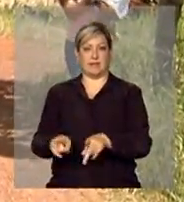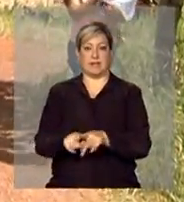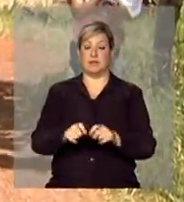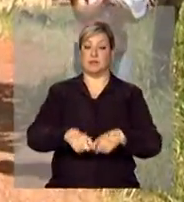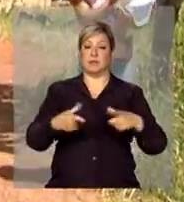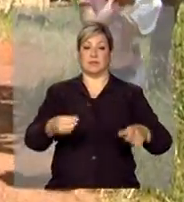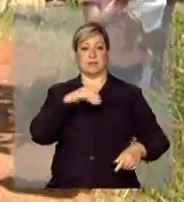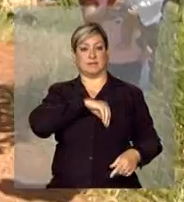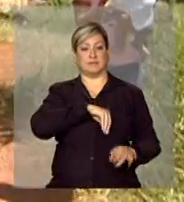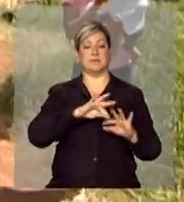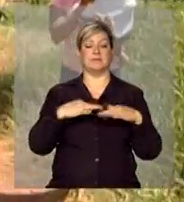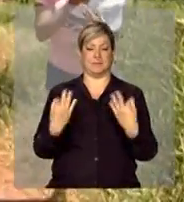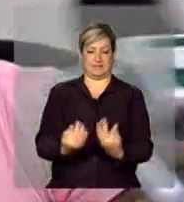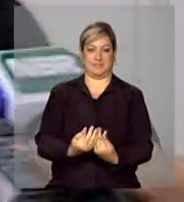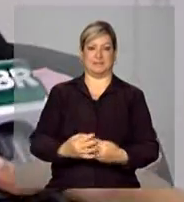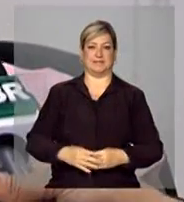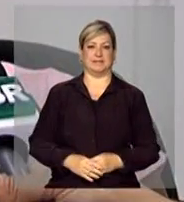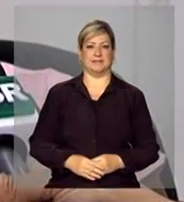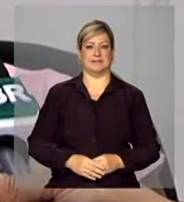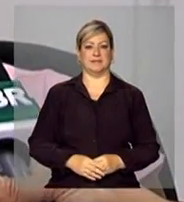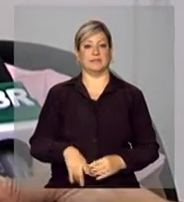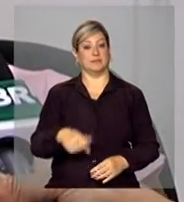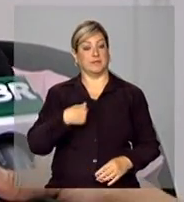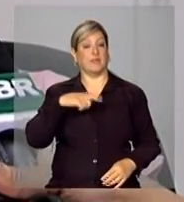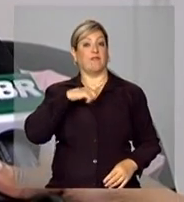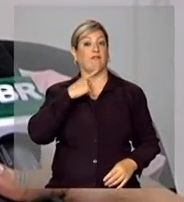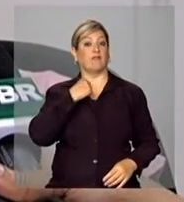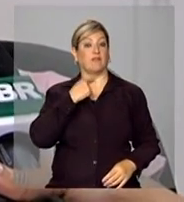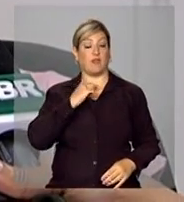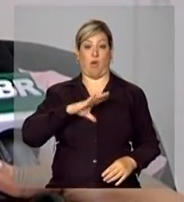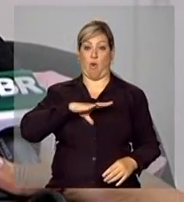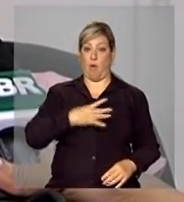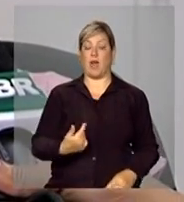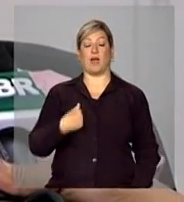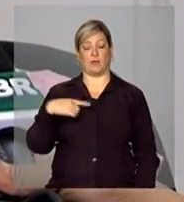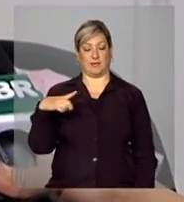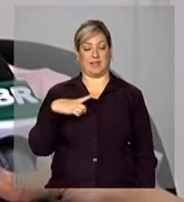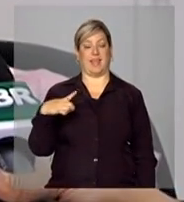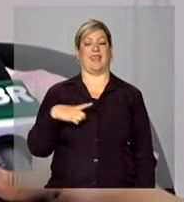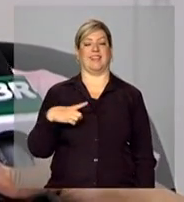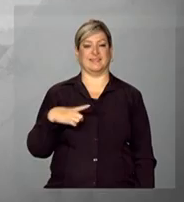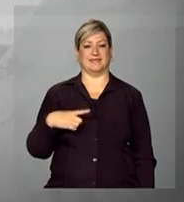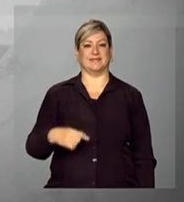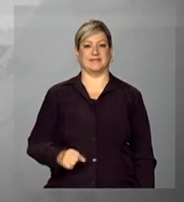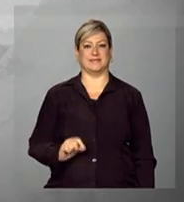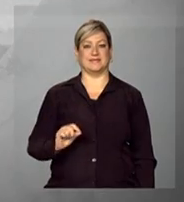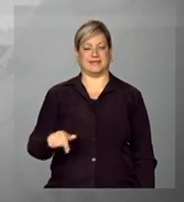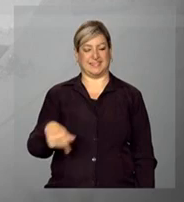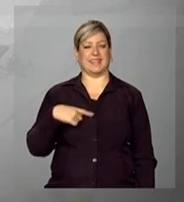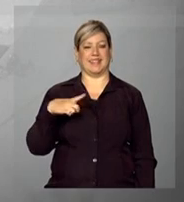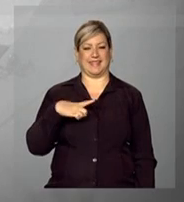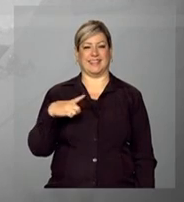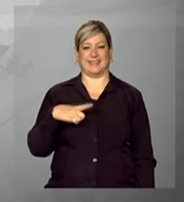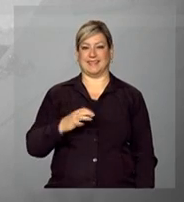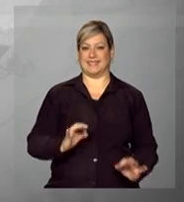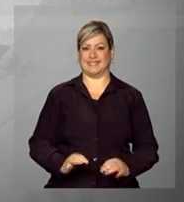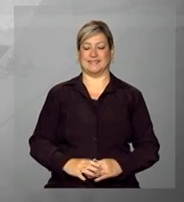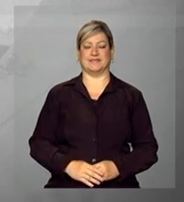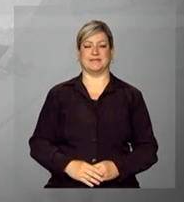aumentar a renda da família. Ter vontade, coragem, que isso eu tenho. Isso eu tenho, tá?